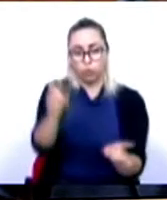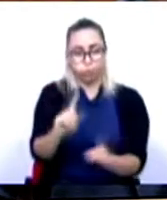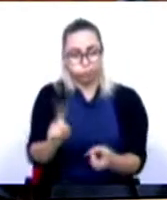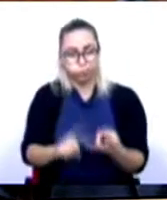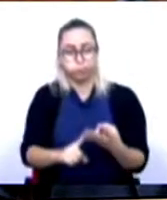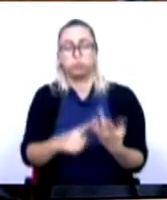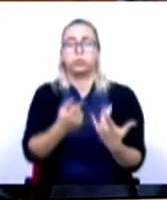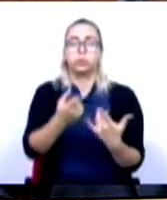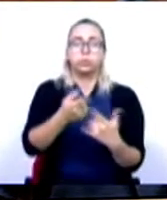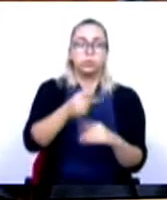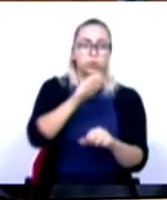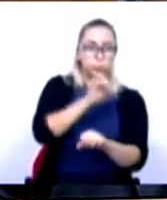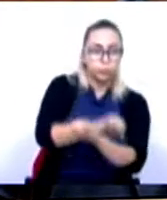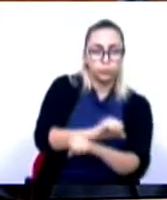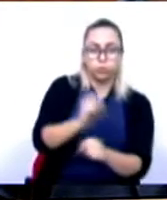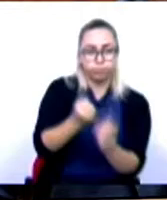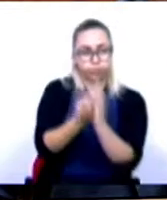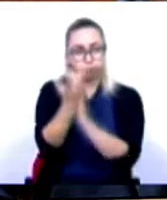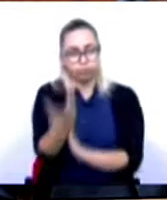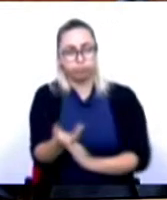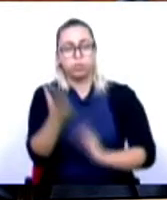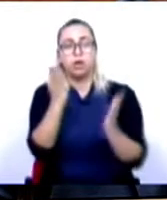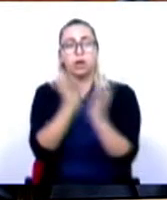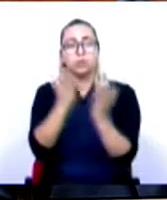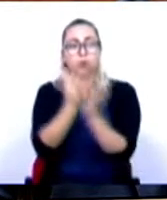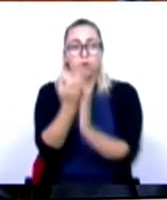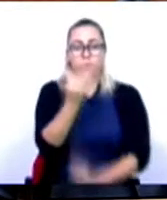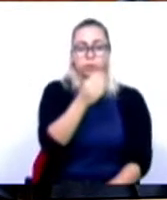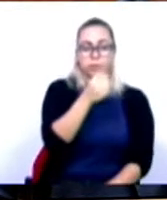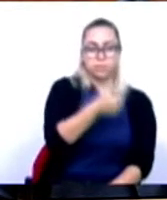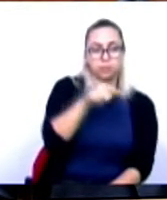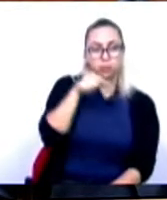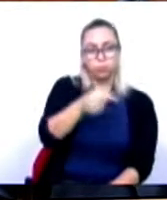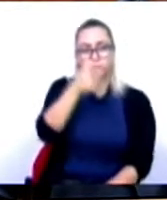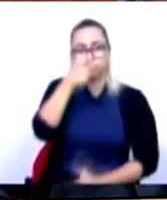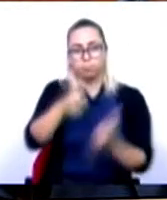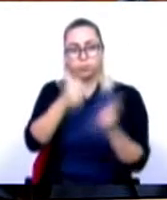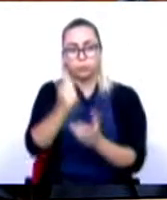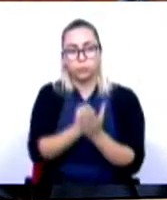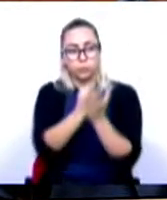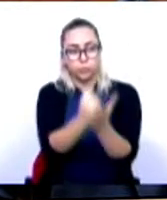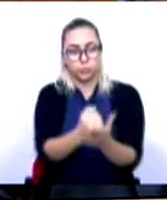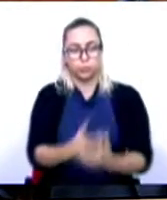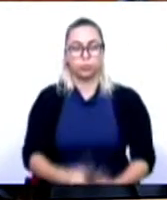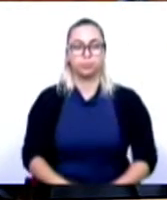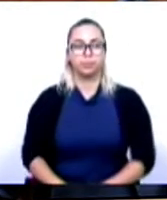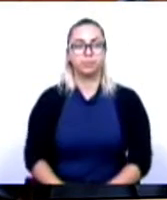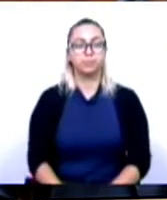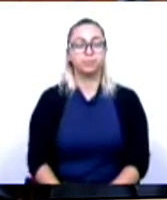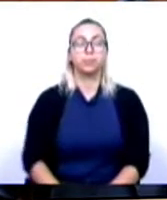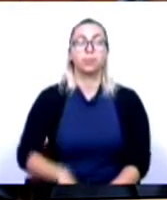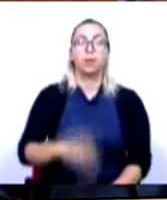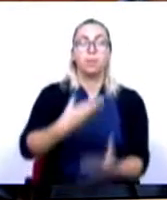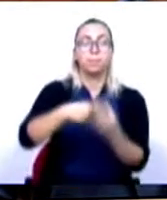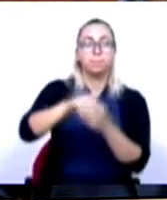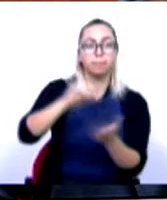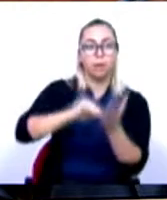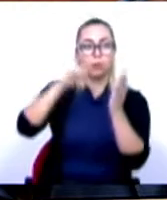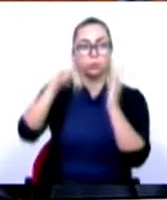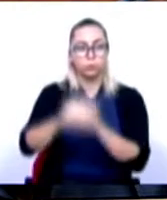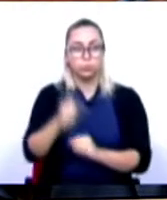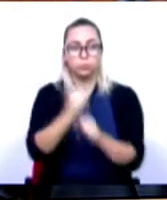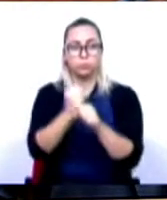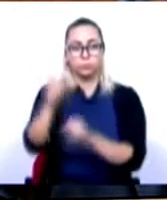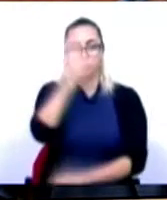no pessoal não docente das escolas houve a contratação de 5.000 assistentes operacionais. Mais contratações no Serviço